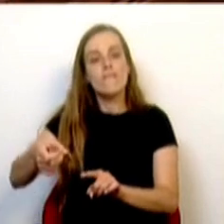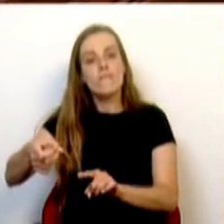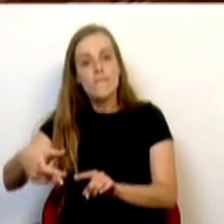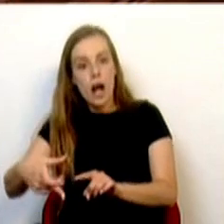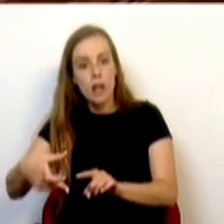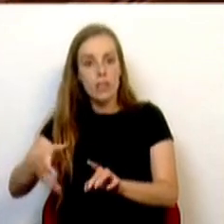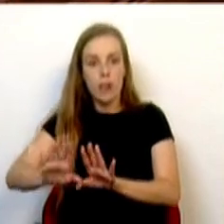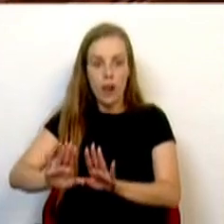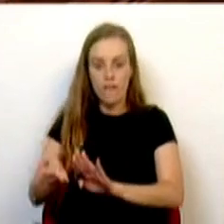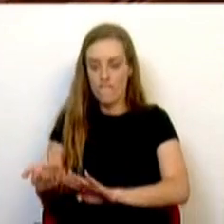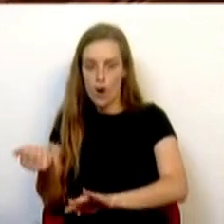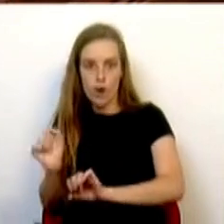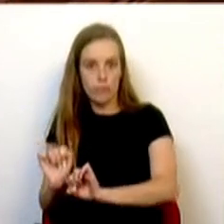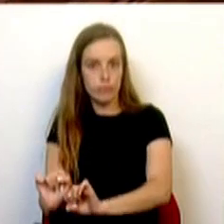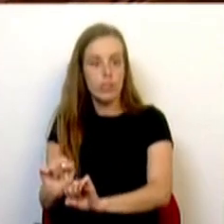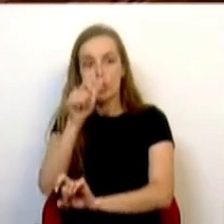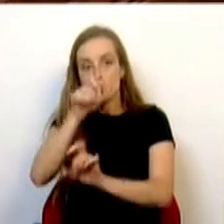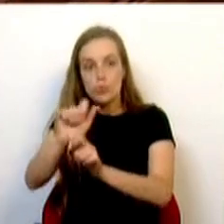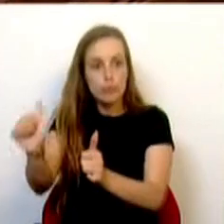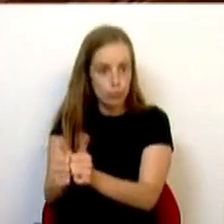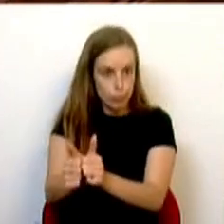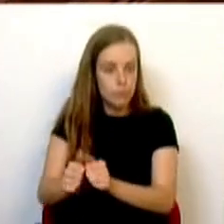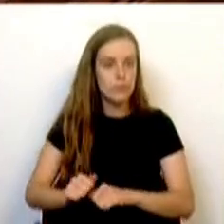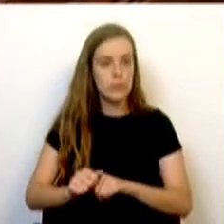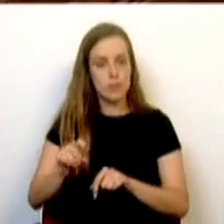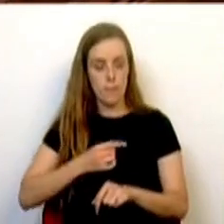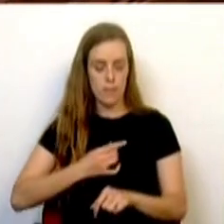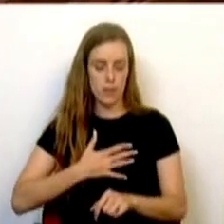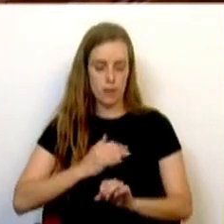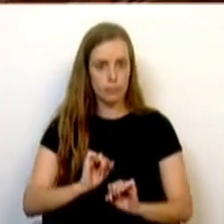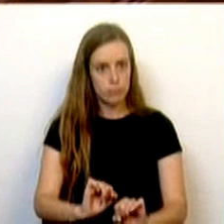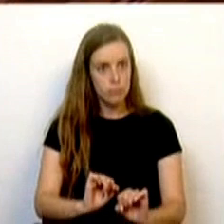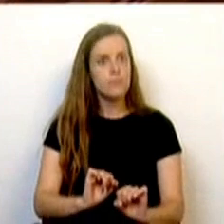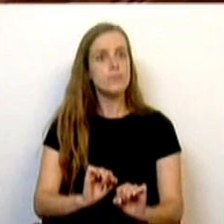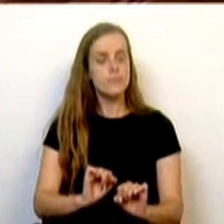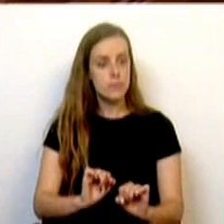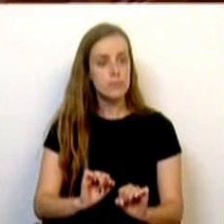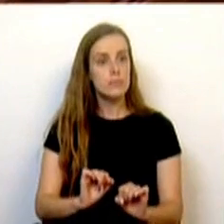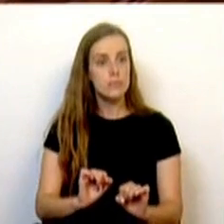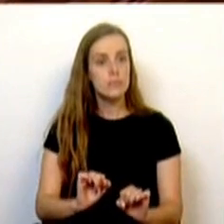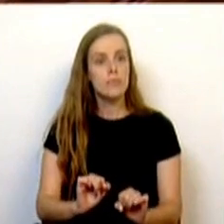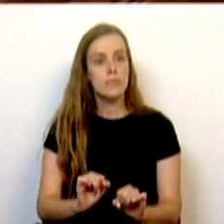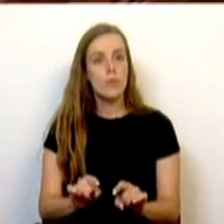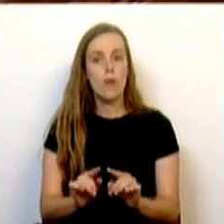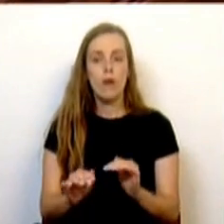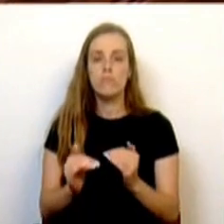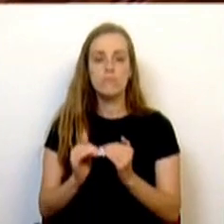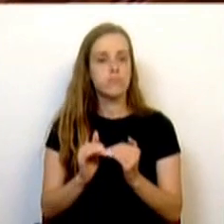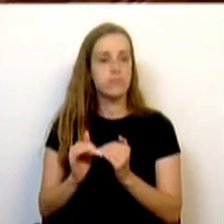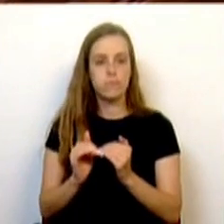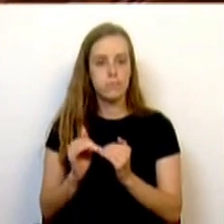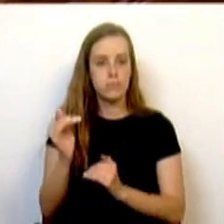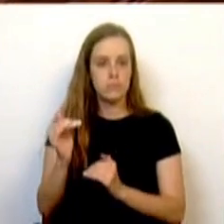custos eram imputados às respectivas entidades patronais, nomeadamente do acompanhante, criando uma desigualdade e uma